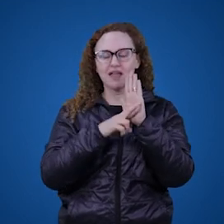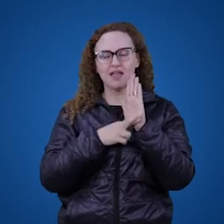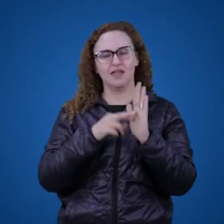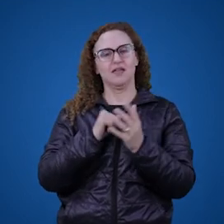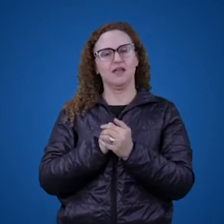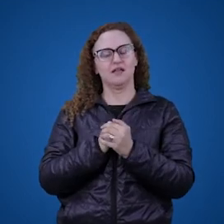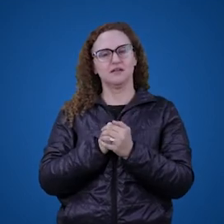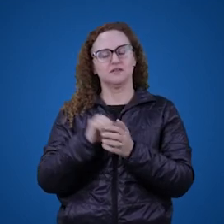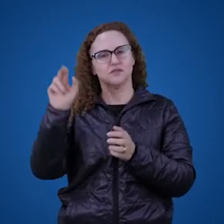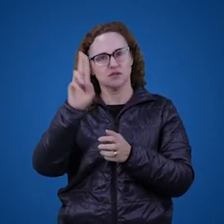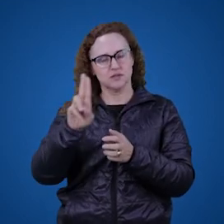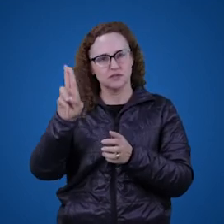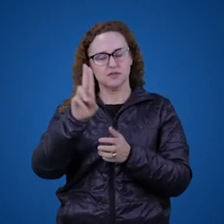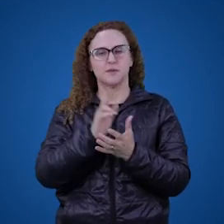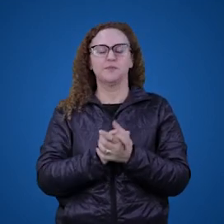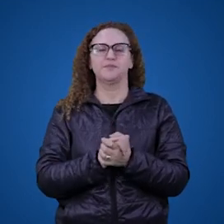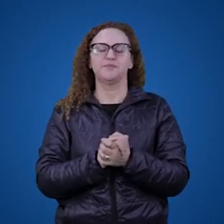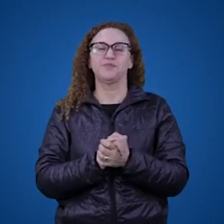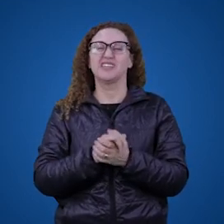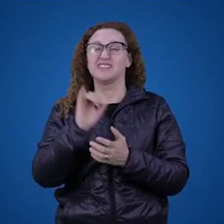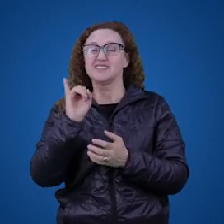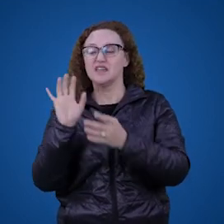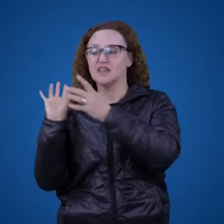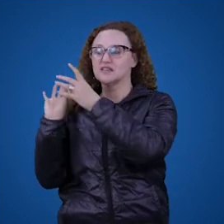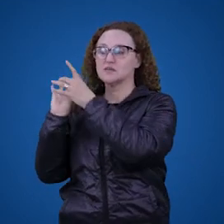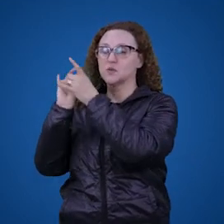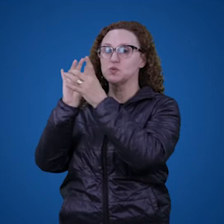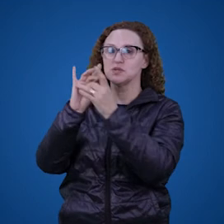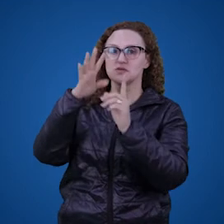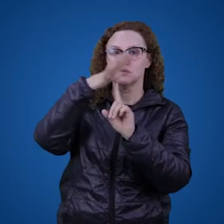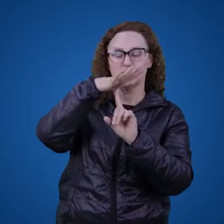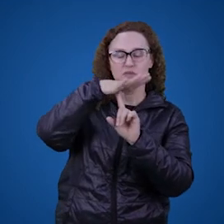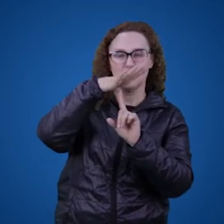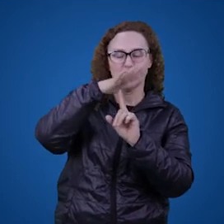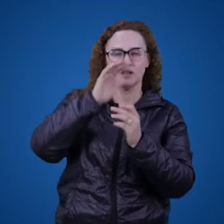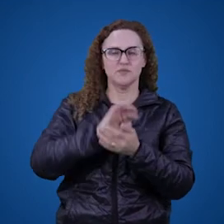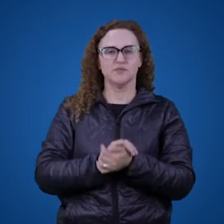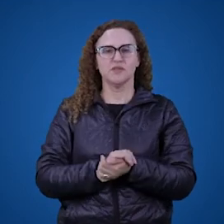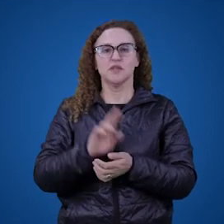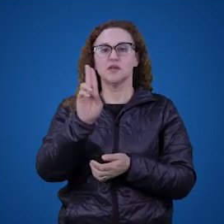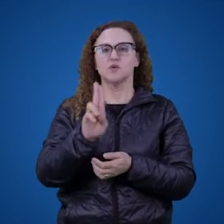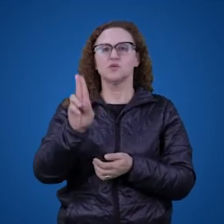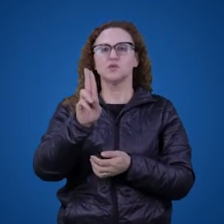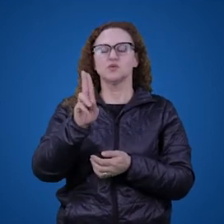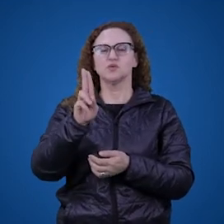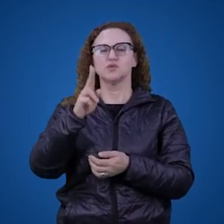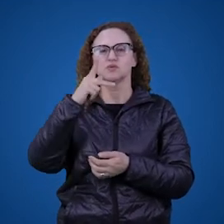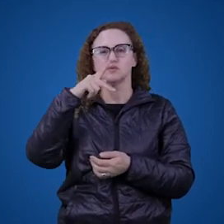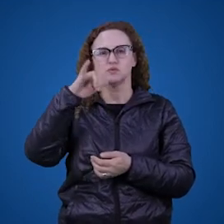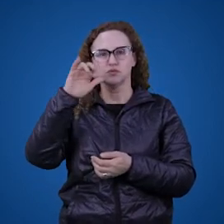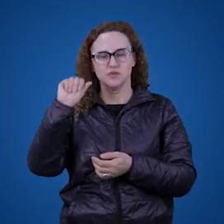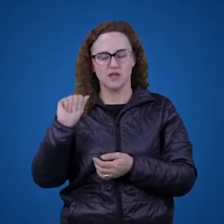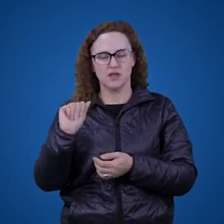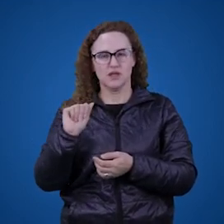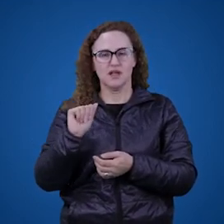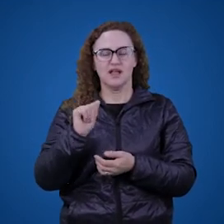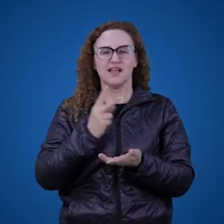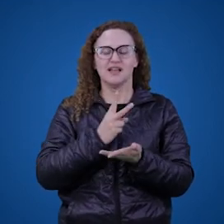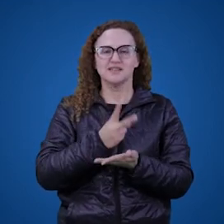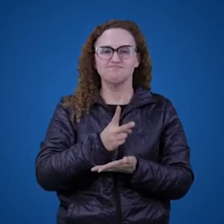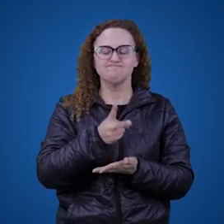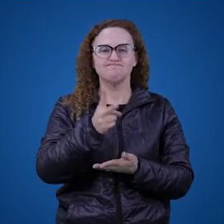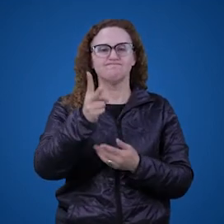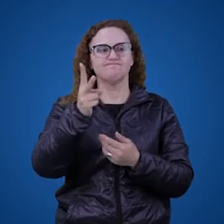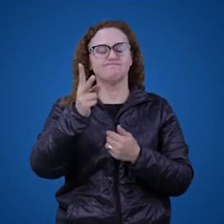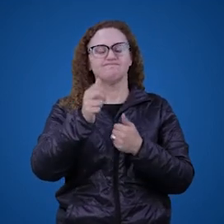expressões nos diferentes contextos. Então, quando eu estou no contexto do Paraná, eu uso o piá de certa maneira a seguir